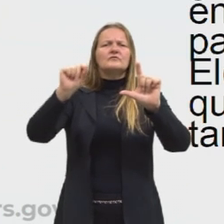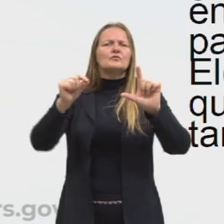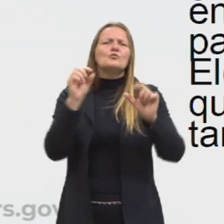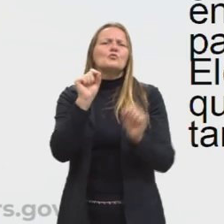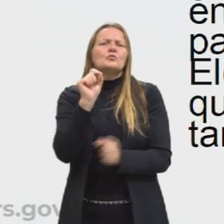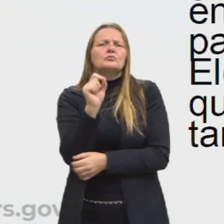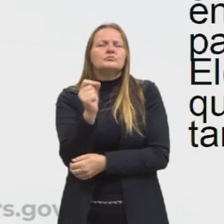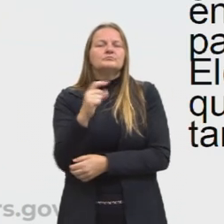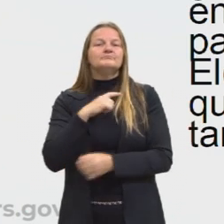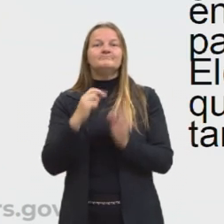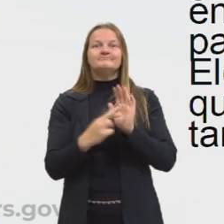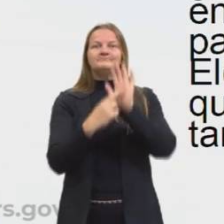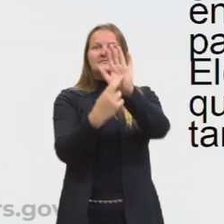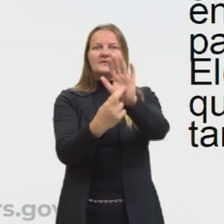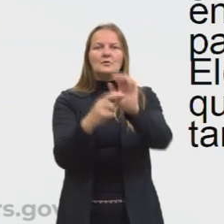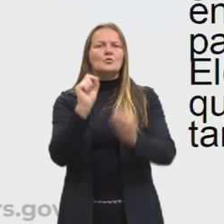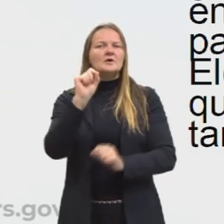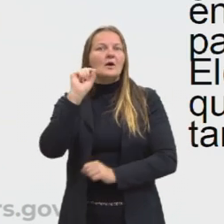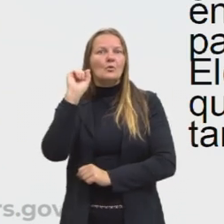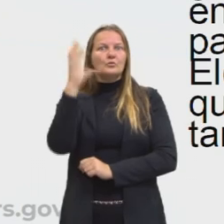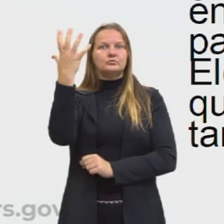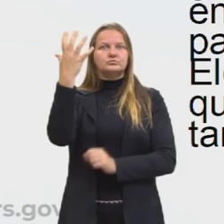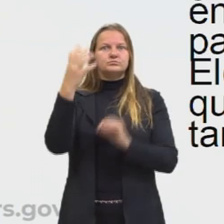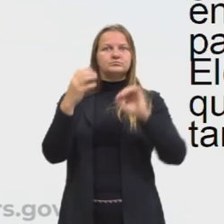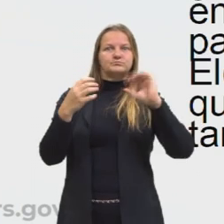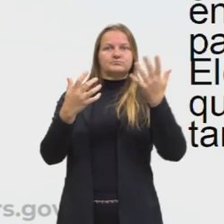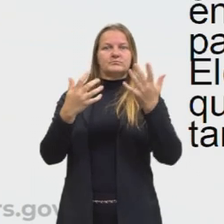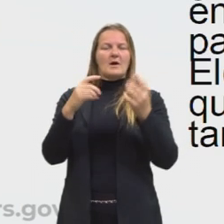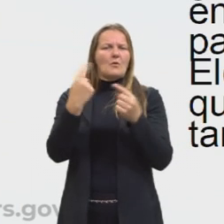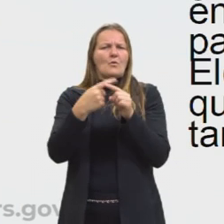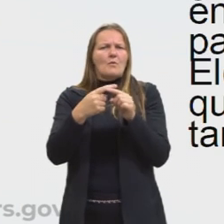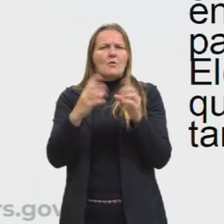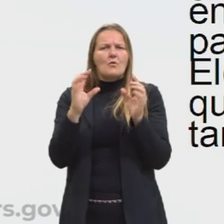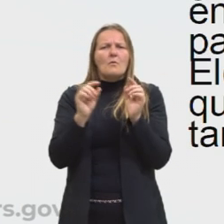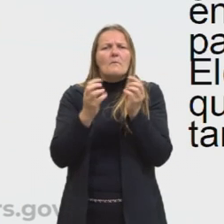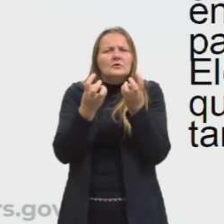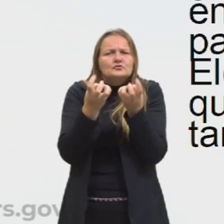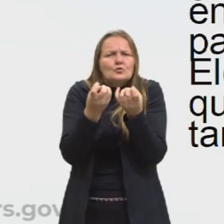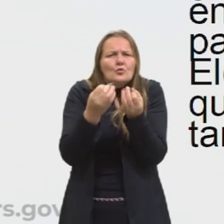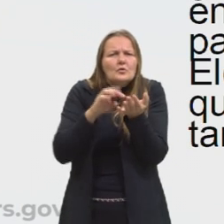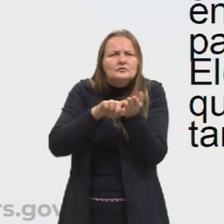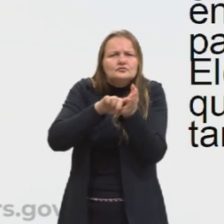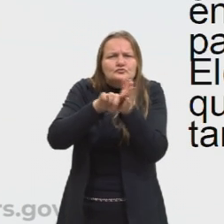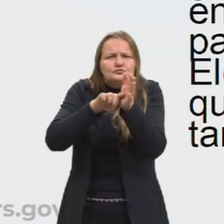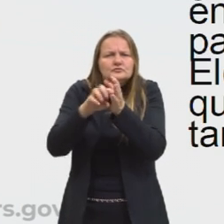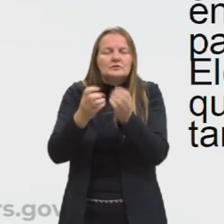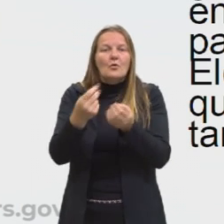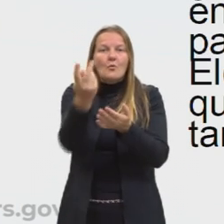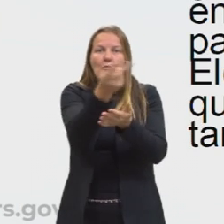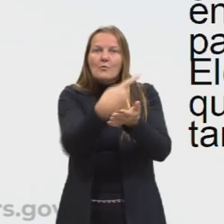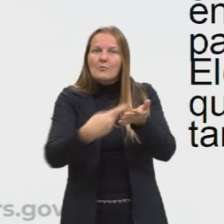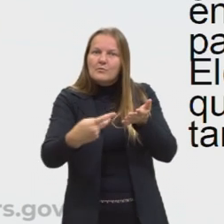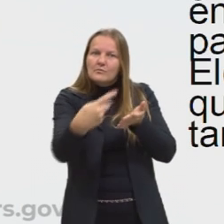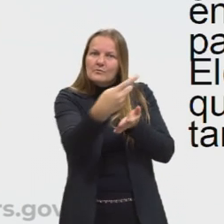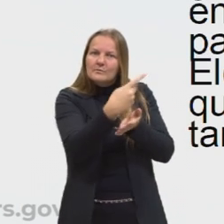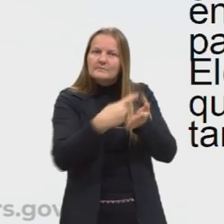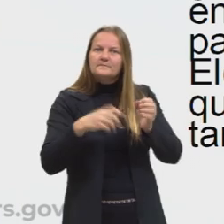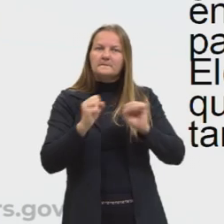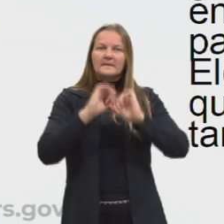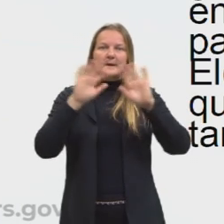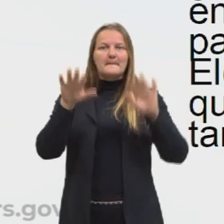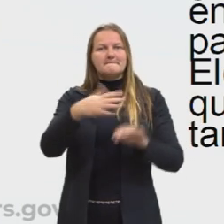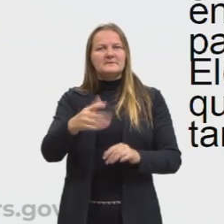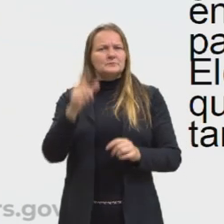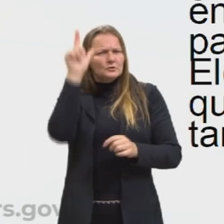para representar um fenômeno que possa ser mensurado, quantificado ou ilustrado de uma forma mais ou